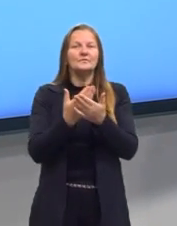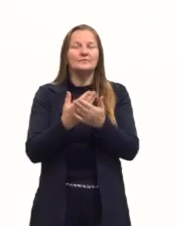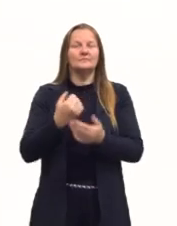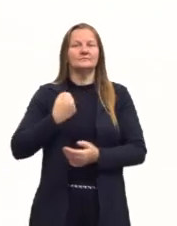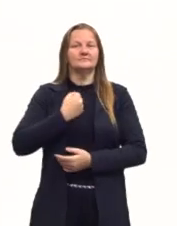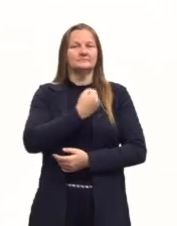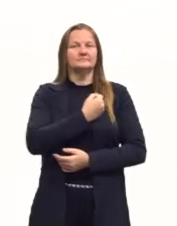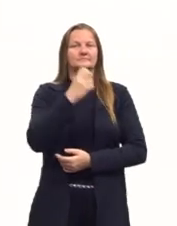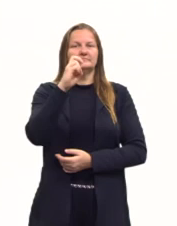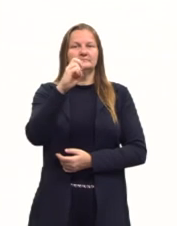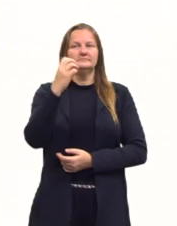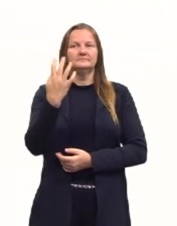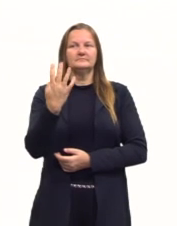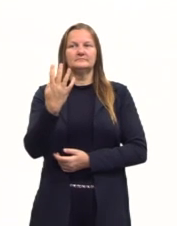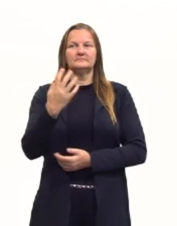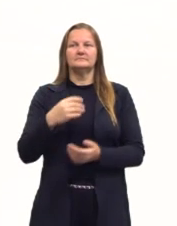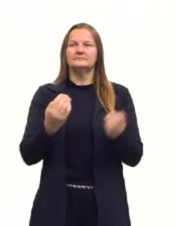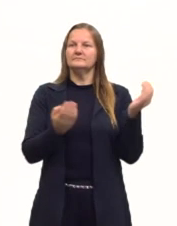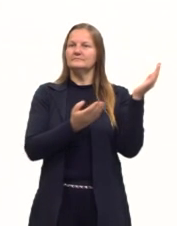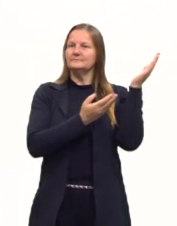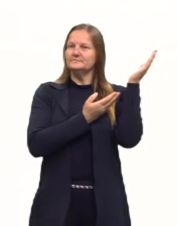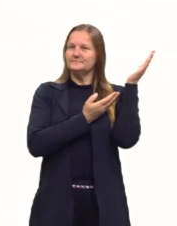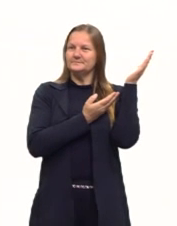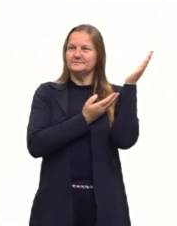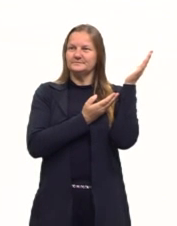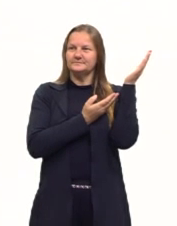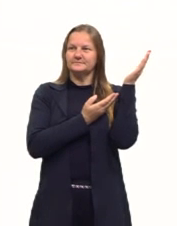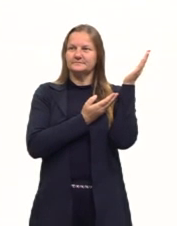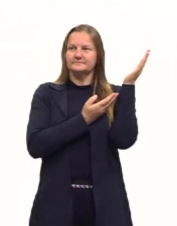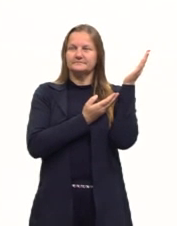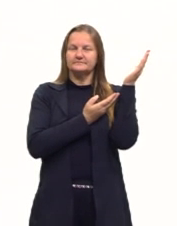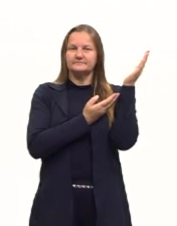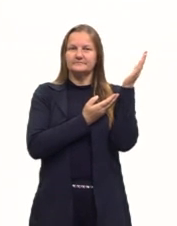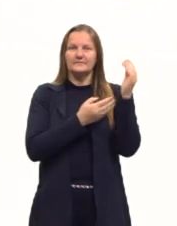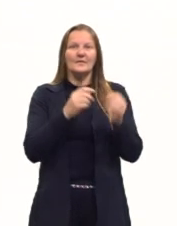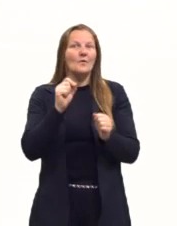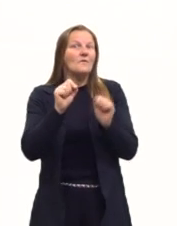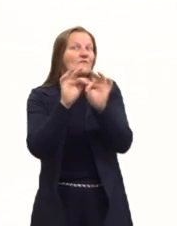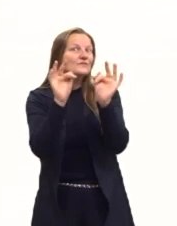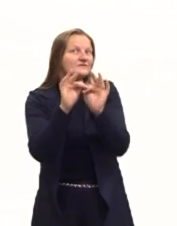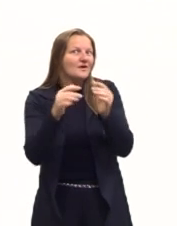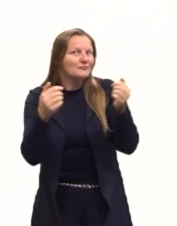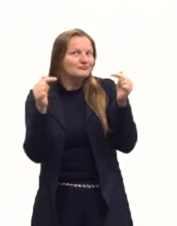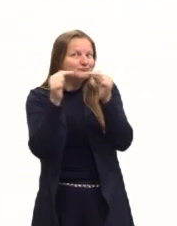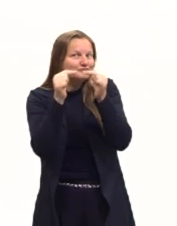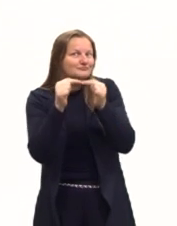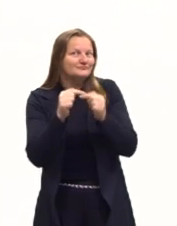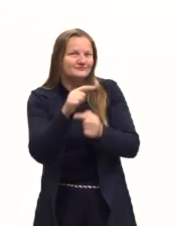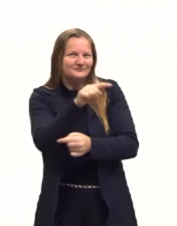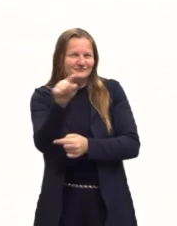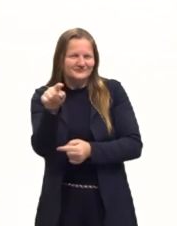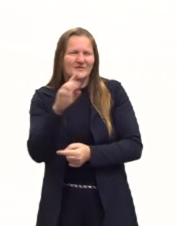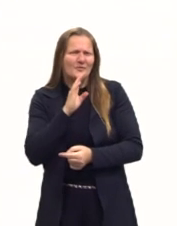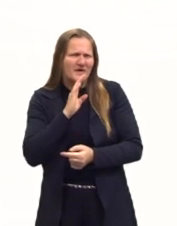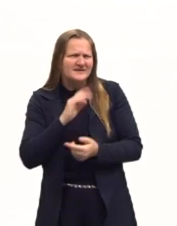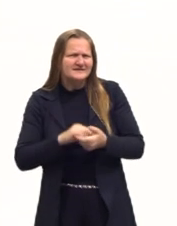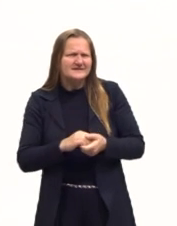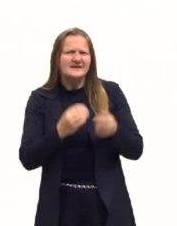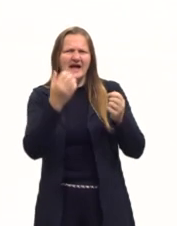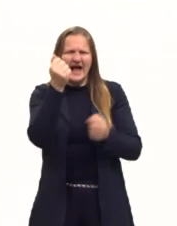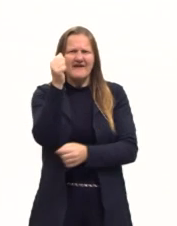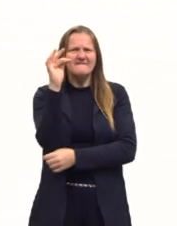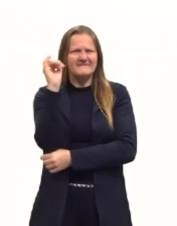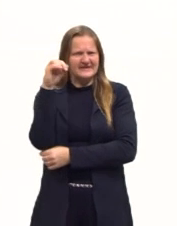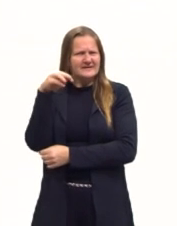número 54. Vamos estudar a função afim. E aí gente, vocês conhecem aí a